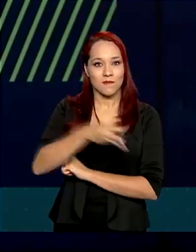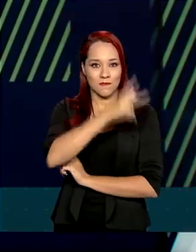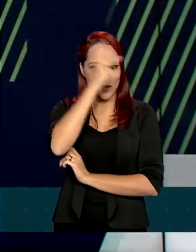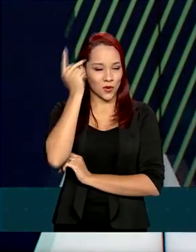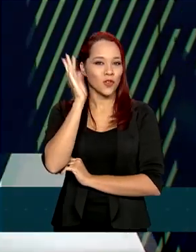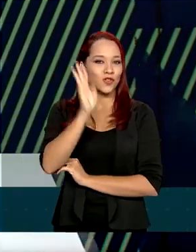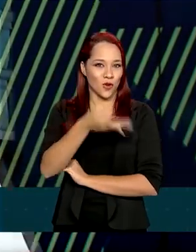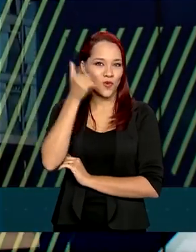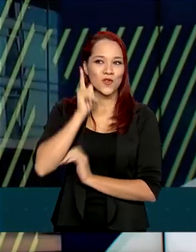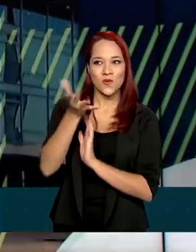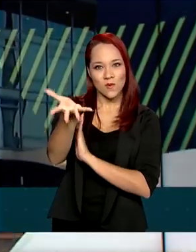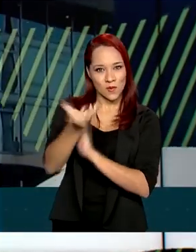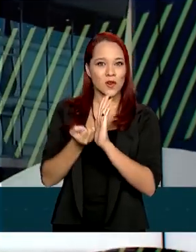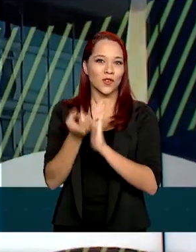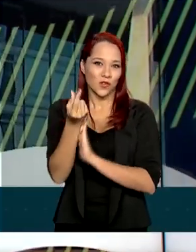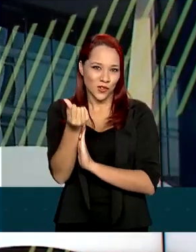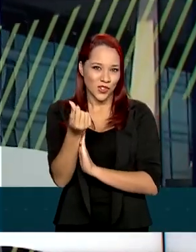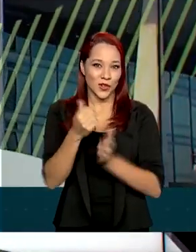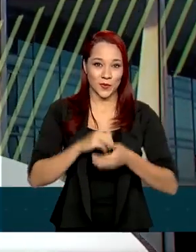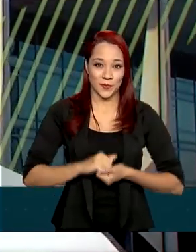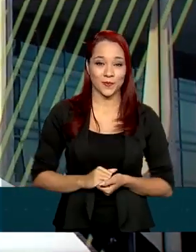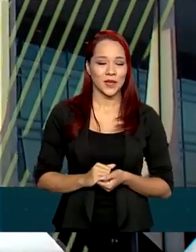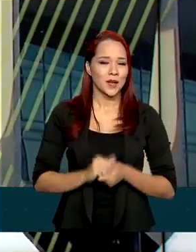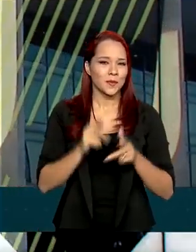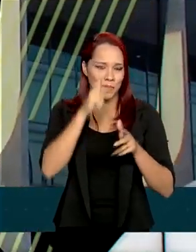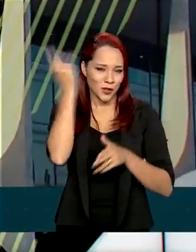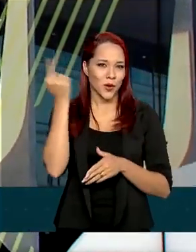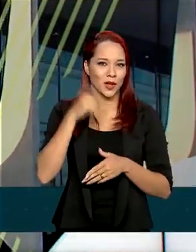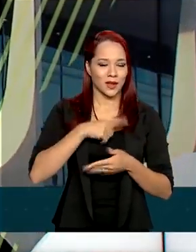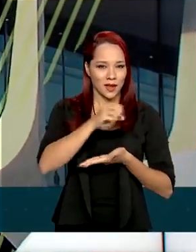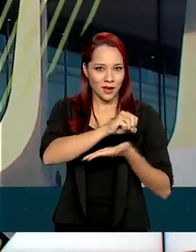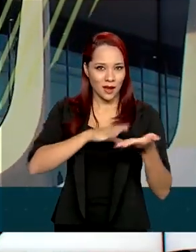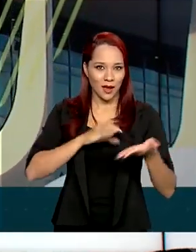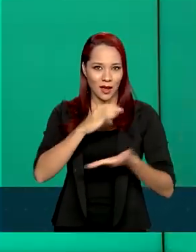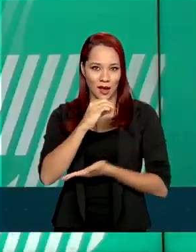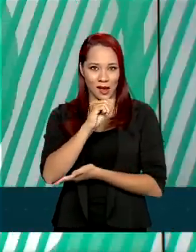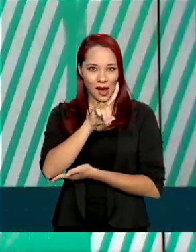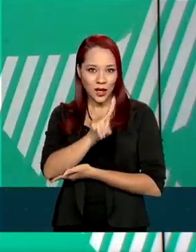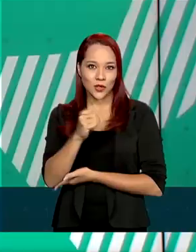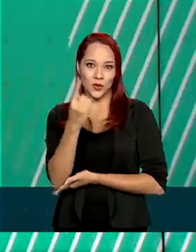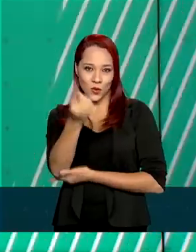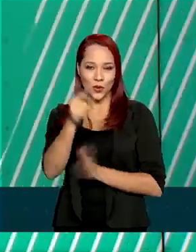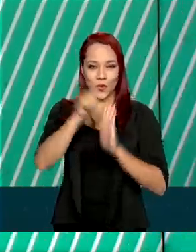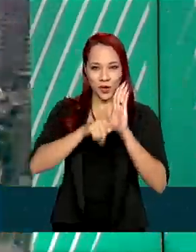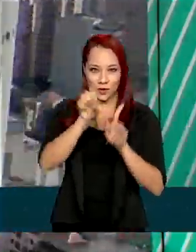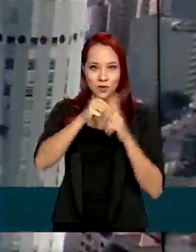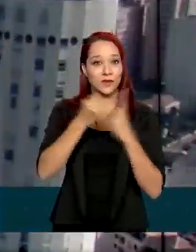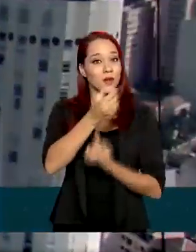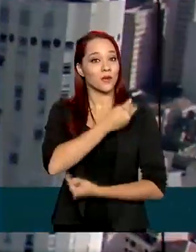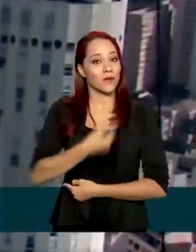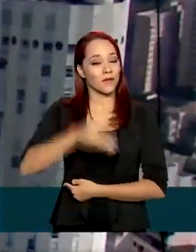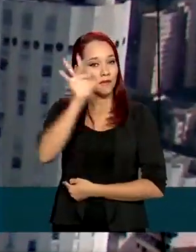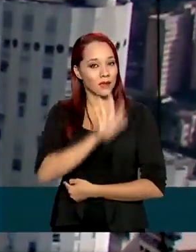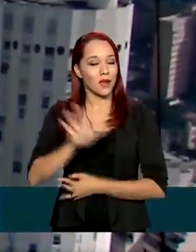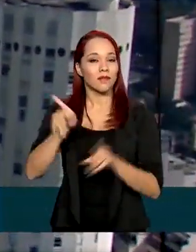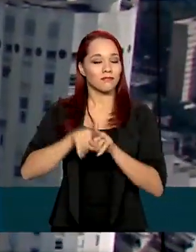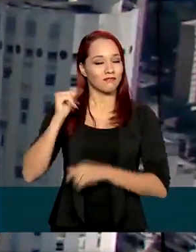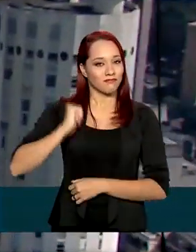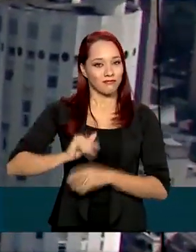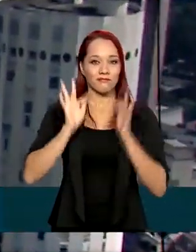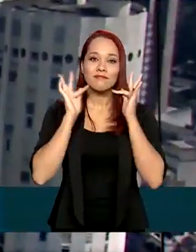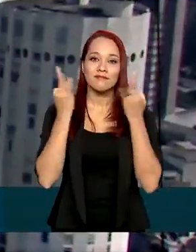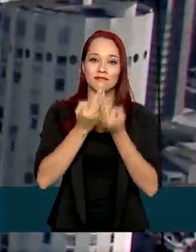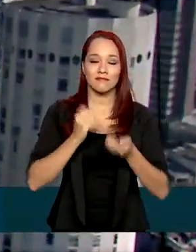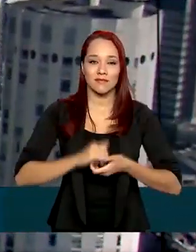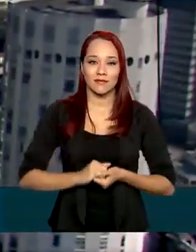pessoas já puderam sacar o benefício, como integrantes do Cadastro Único de Programas Sociais do Governo Federal e do Bolsa Família.